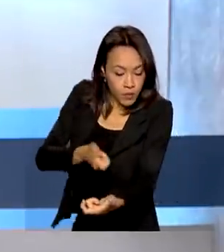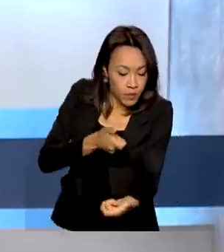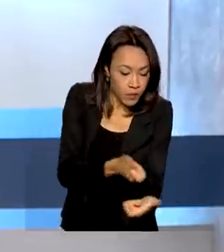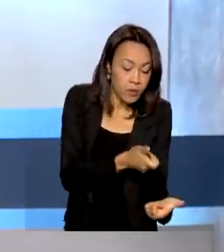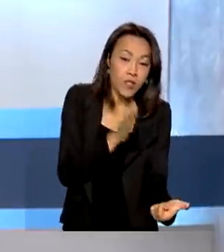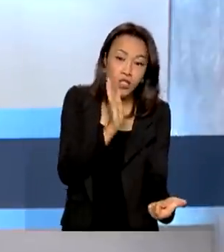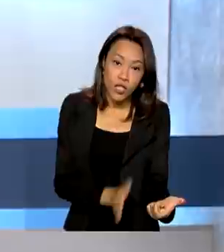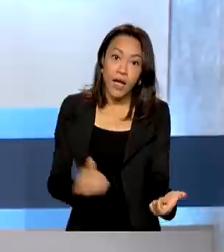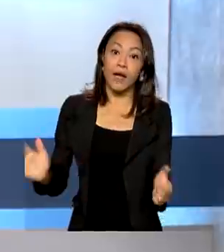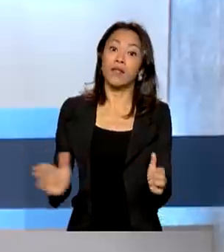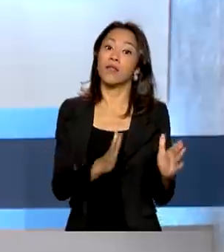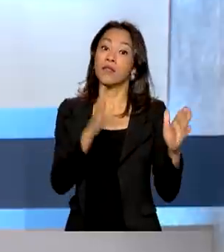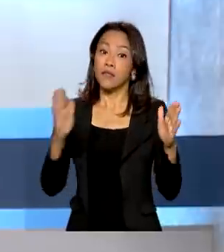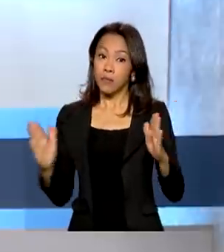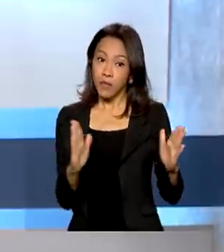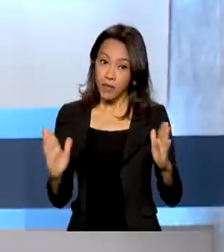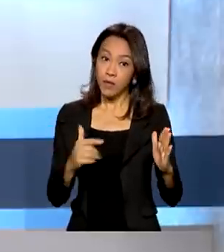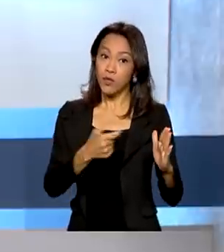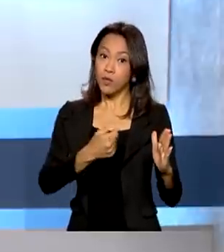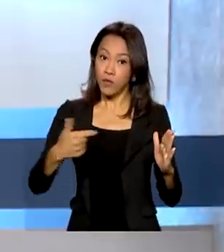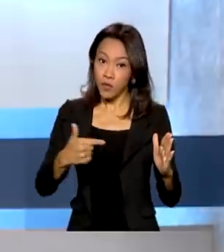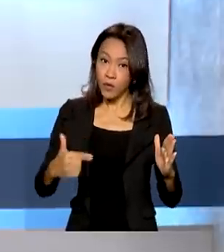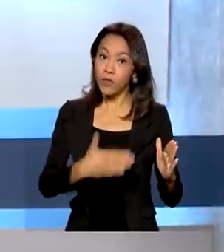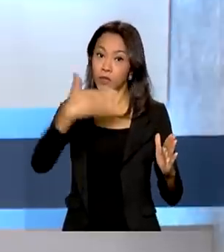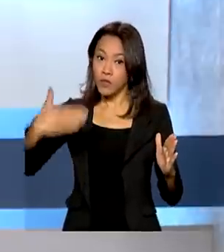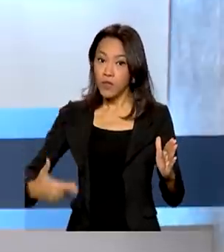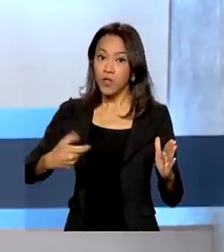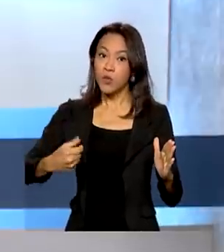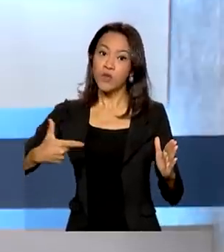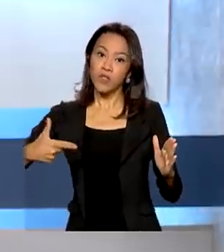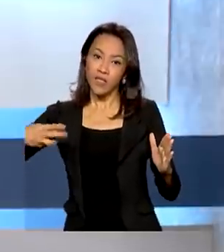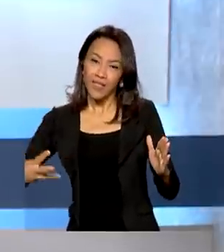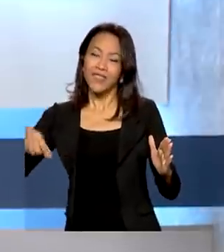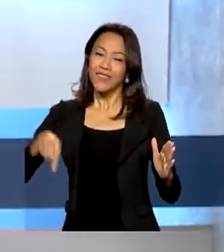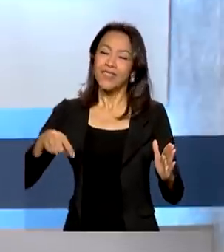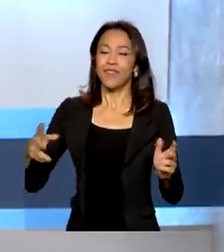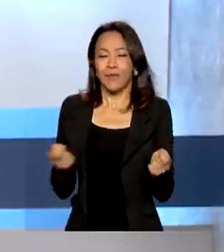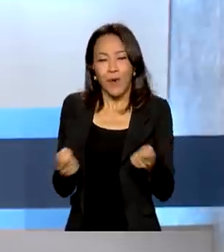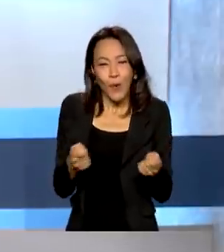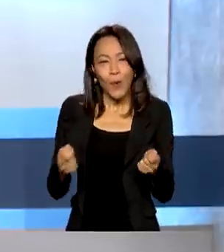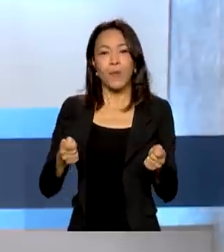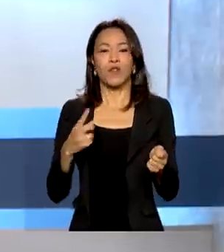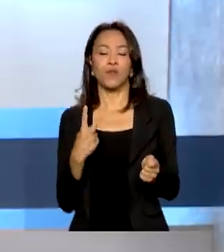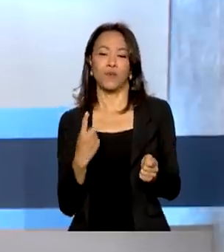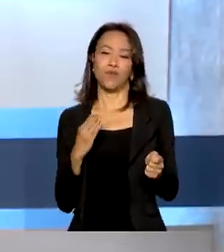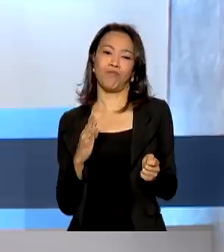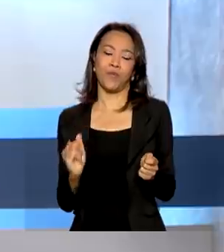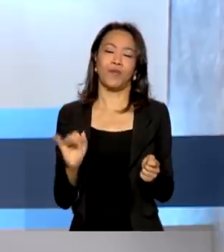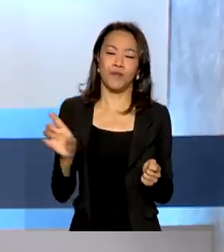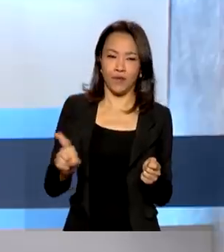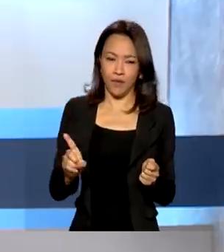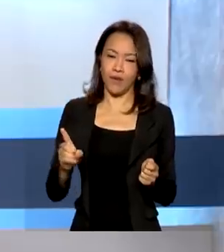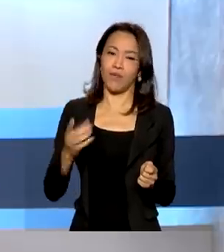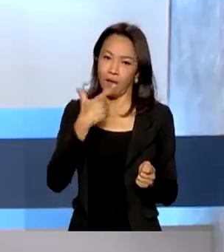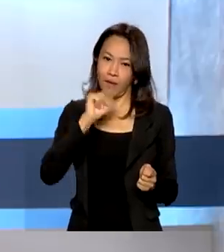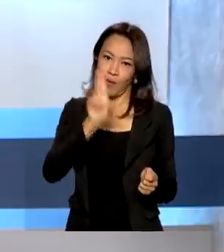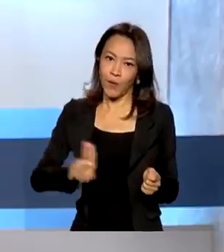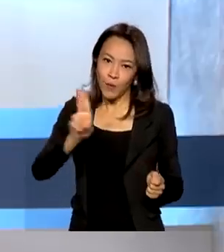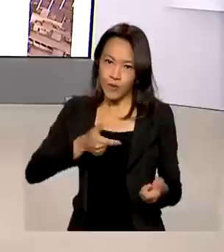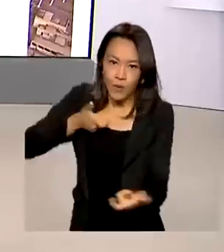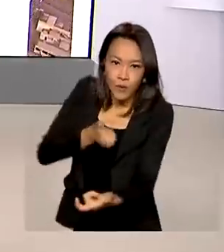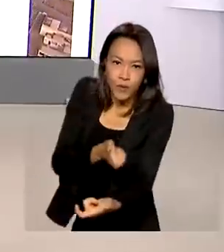já na safra 2022-2023, gerando uma economia de 1 bilhão de dólares para os produtores.